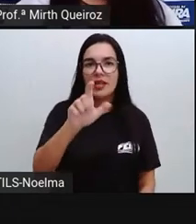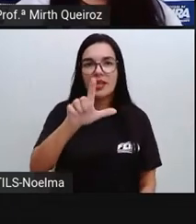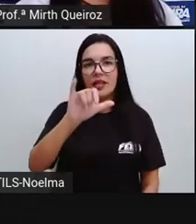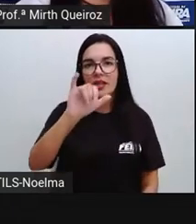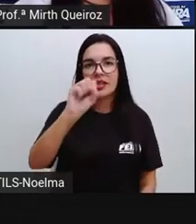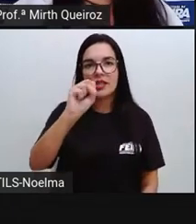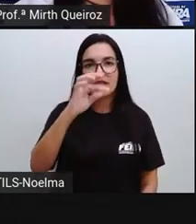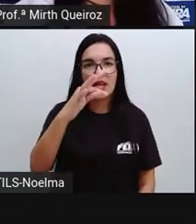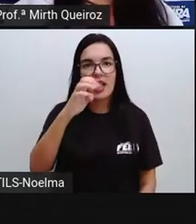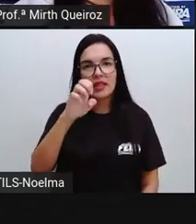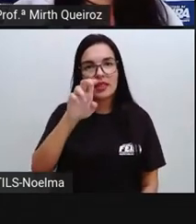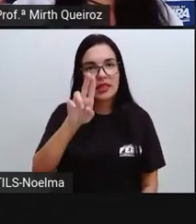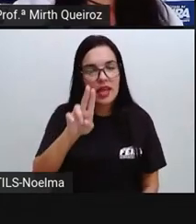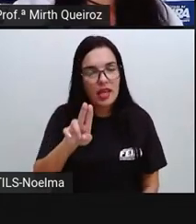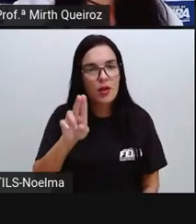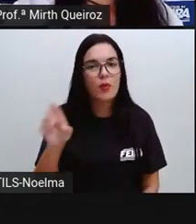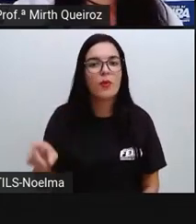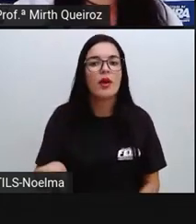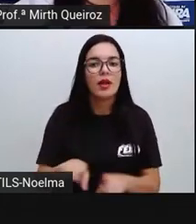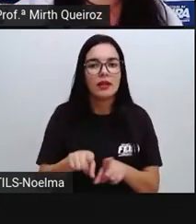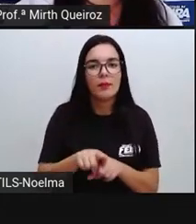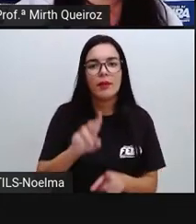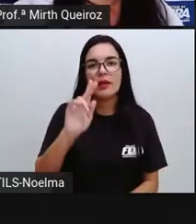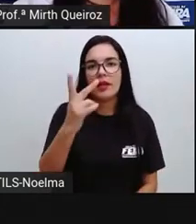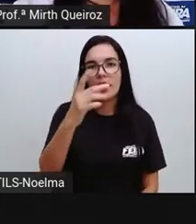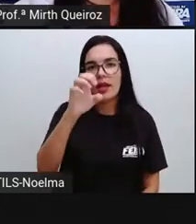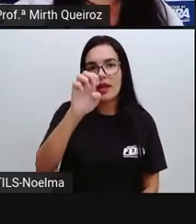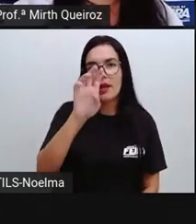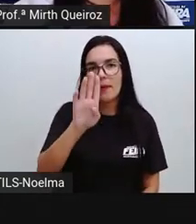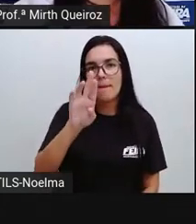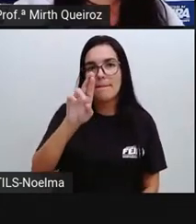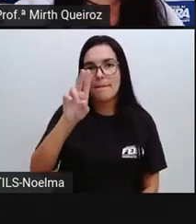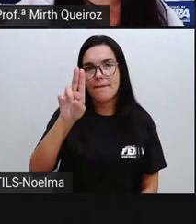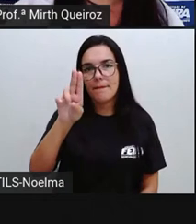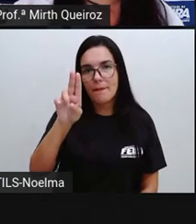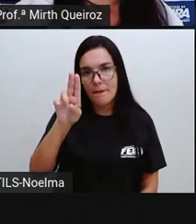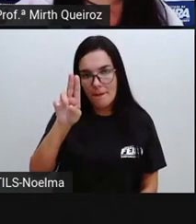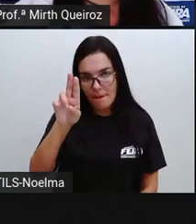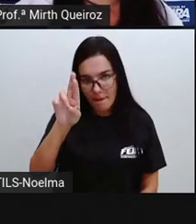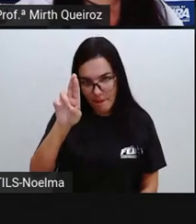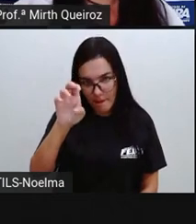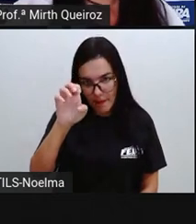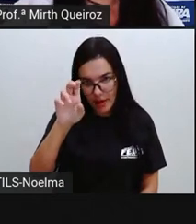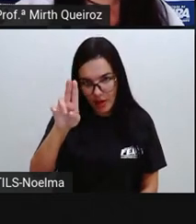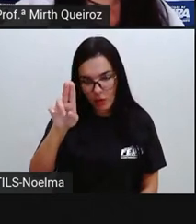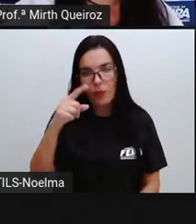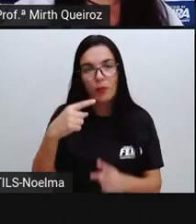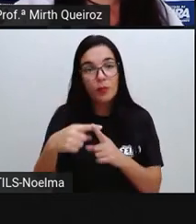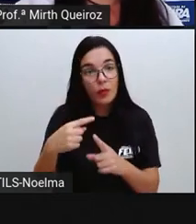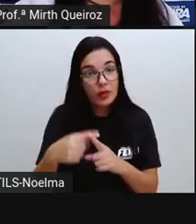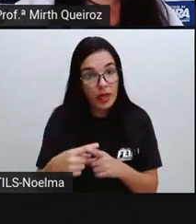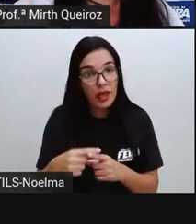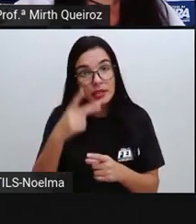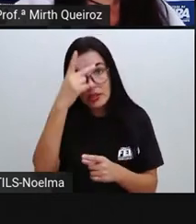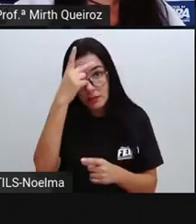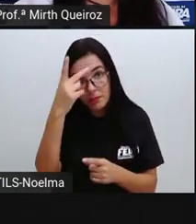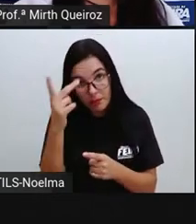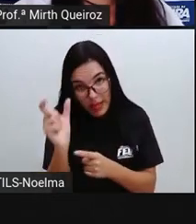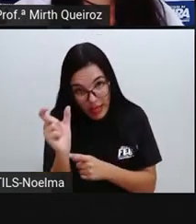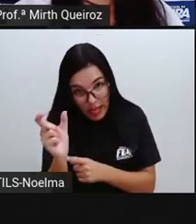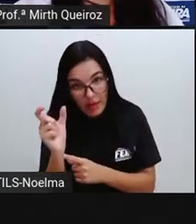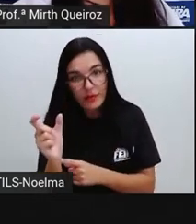hebreu, e aí a gente vai ter o EU e a finalização vai ser o U. Então, logo as palavras em que esse sufixo